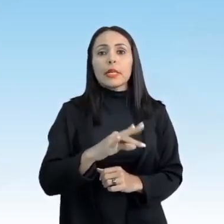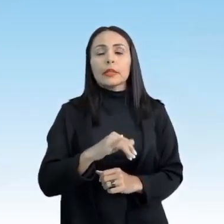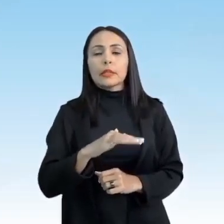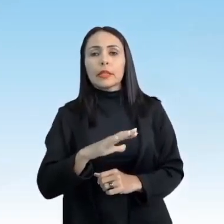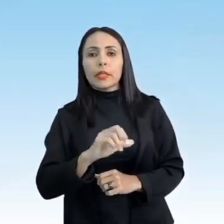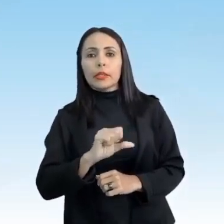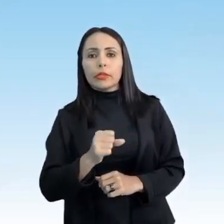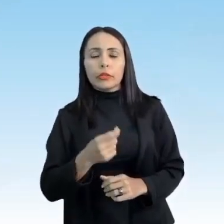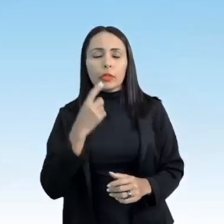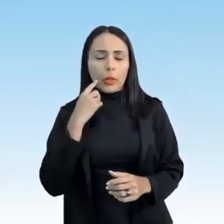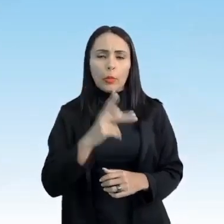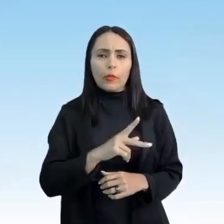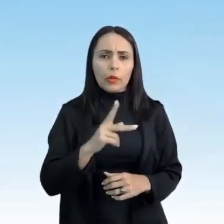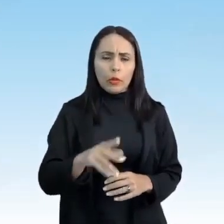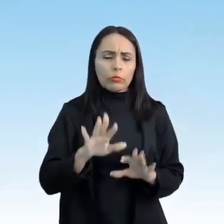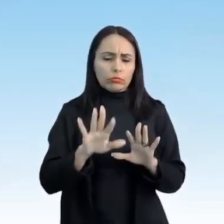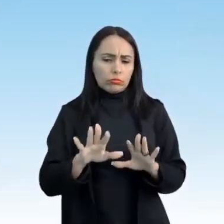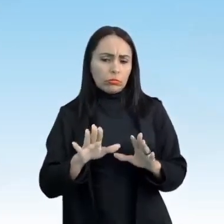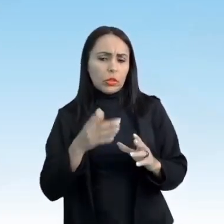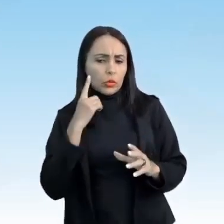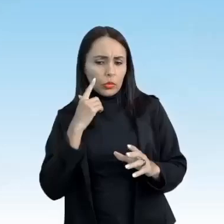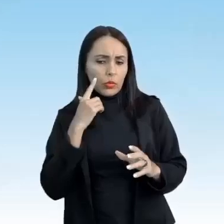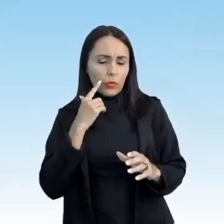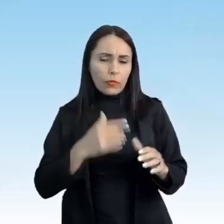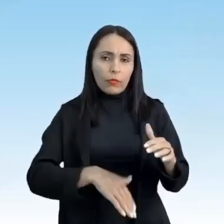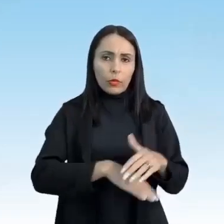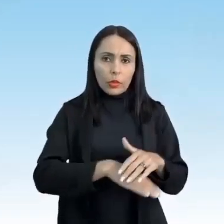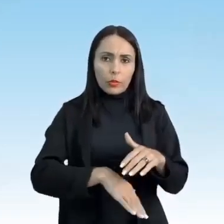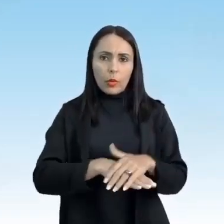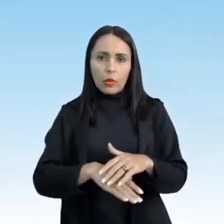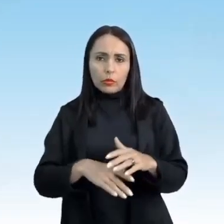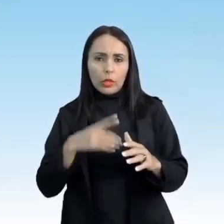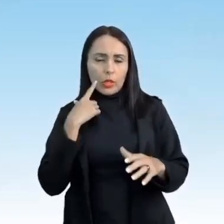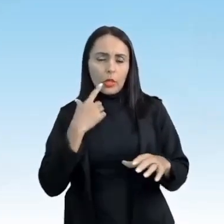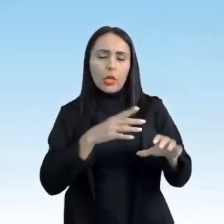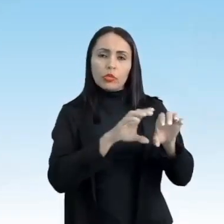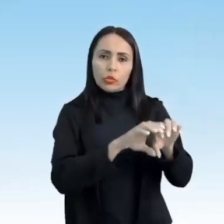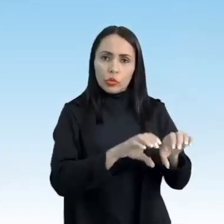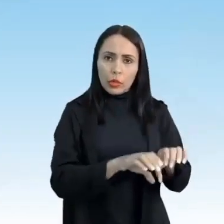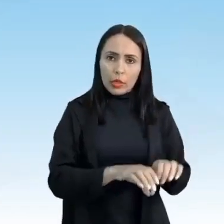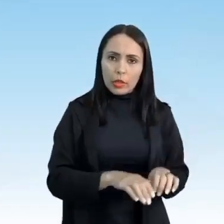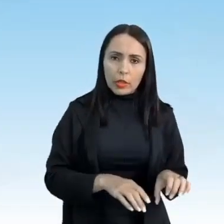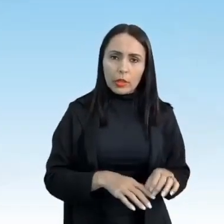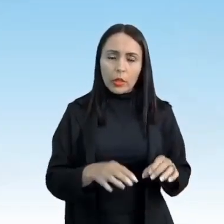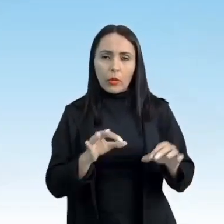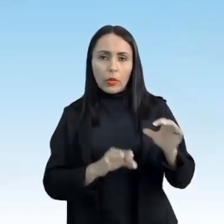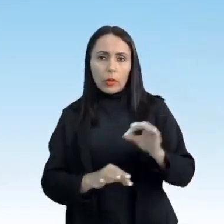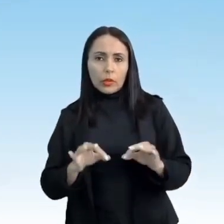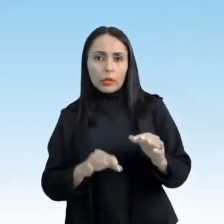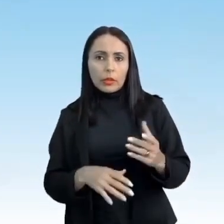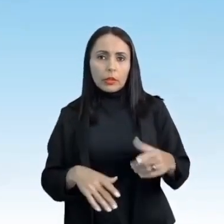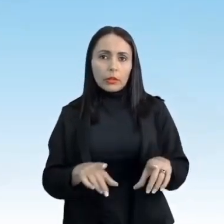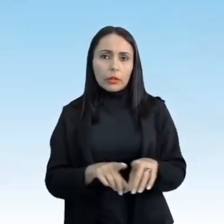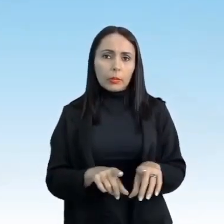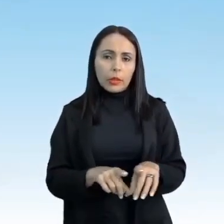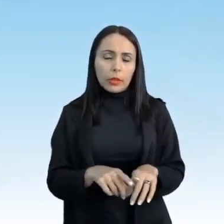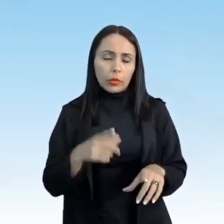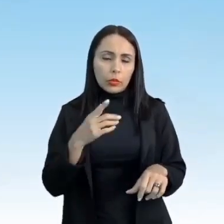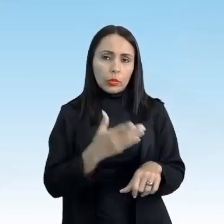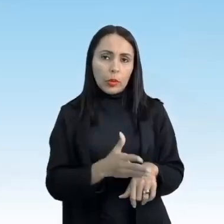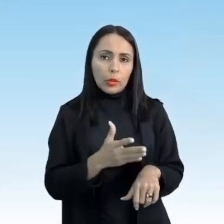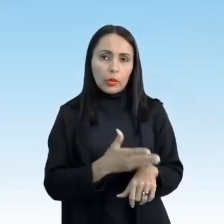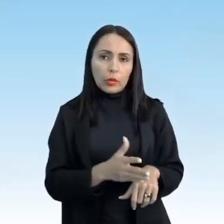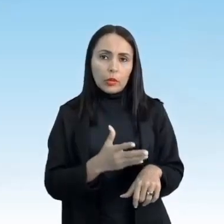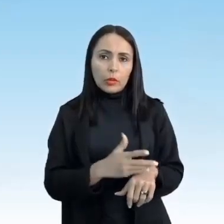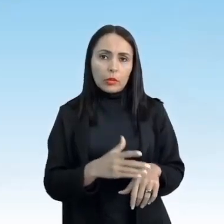professoras? No futebol, estão presentes os esquemas táticos, que são formas táticas de jogo, as quais o treinador